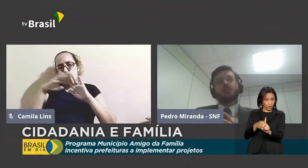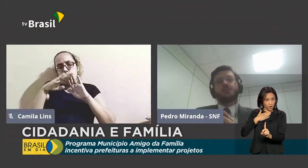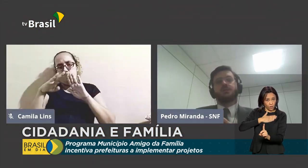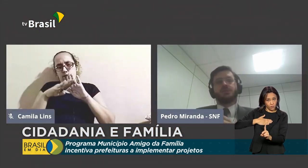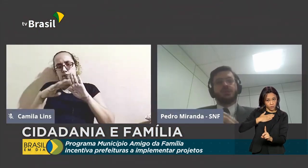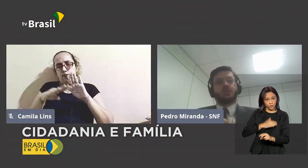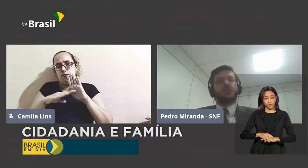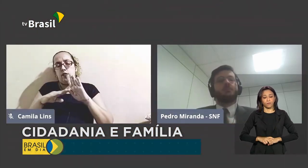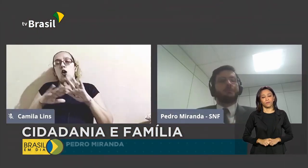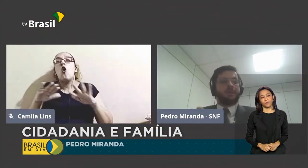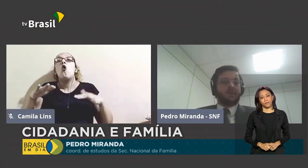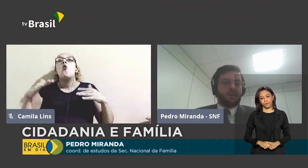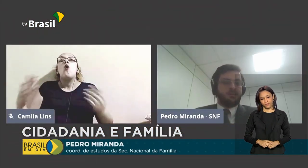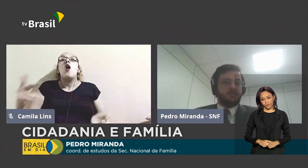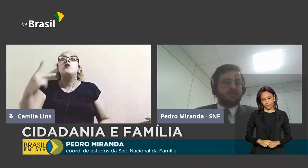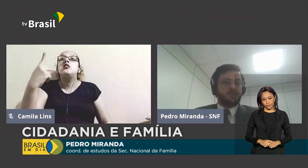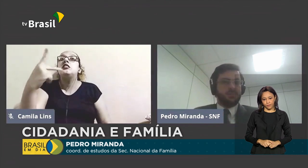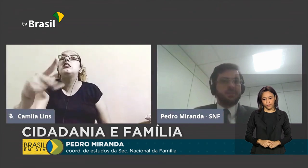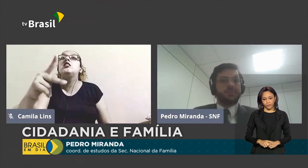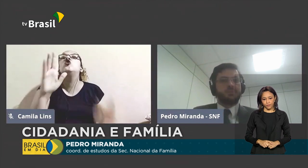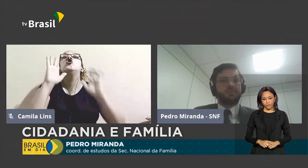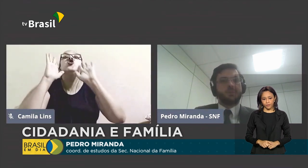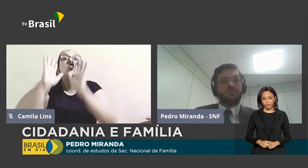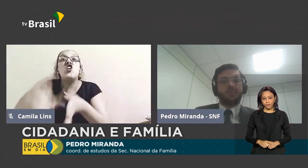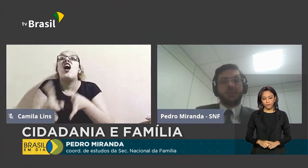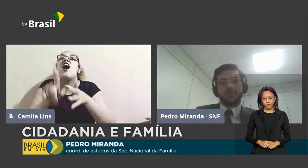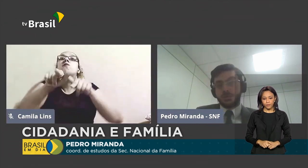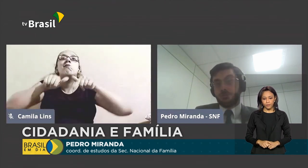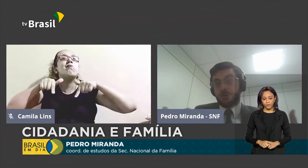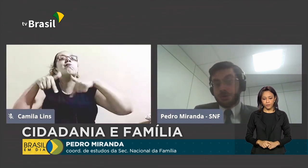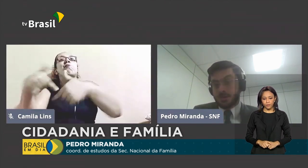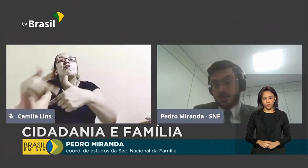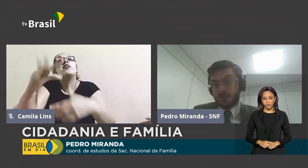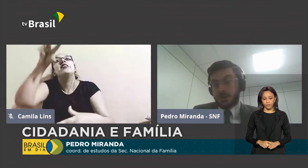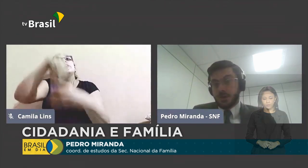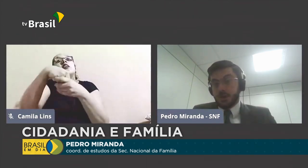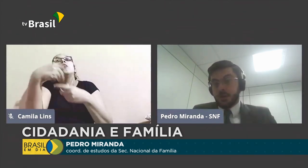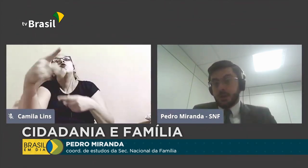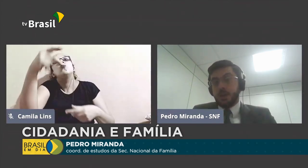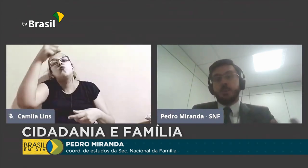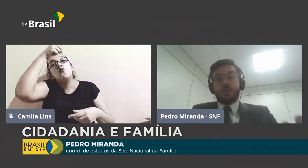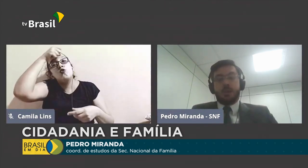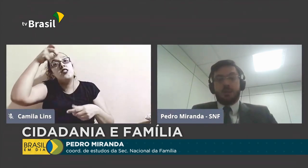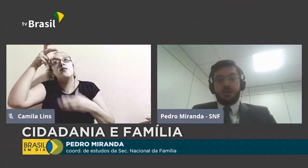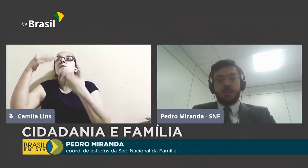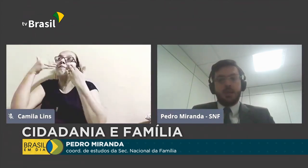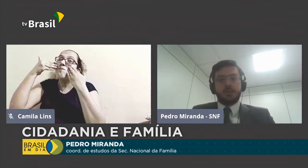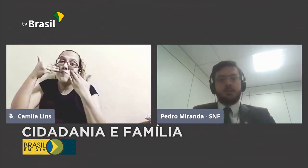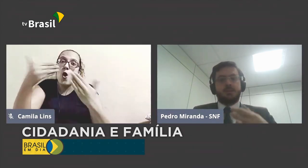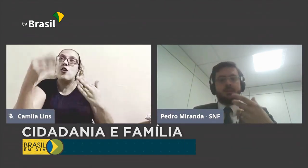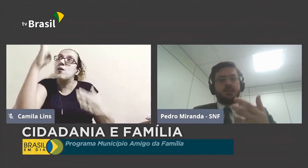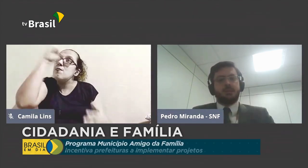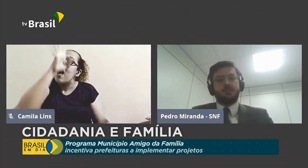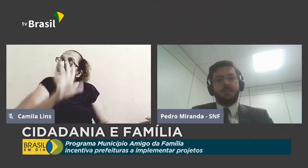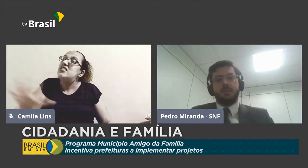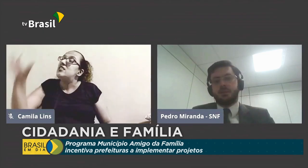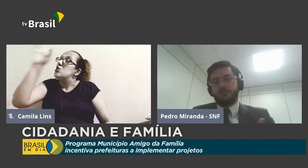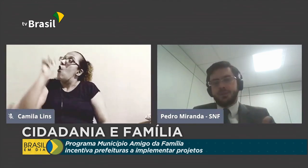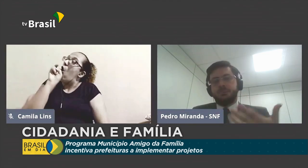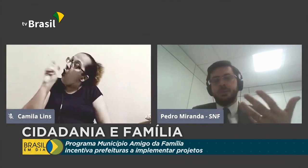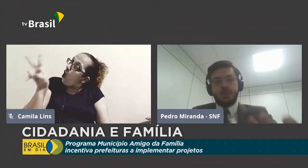Quais iniciativas vocês têm implementado de políticas públicas familiares que a gente possa replicar, dar essa